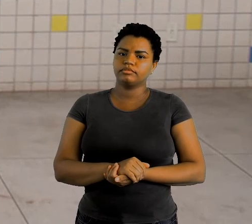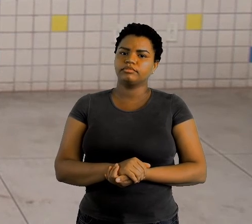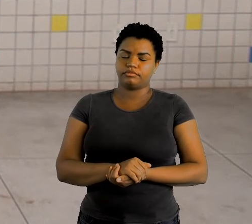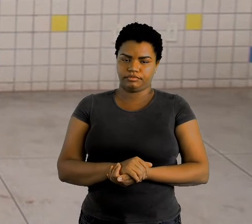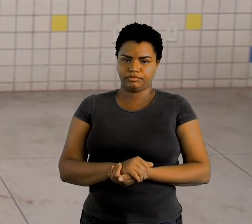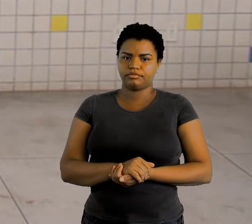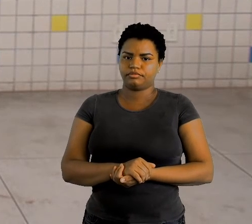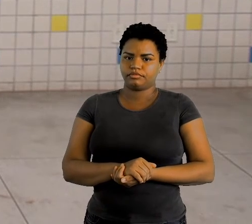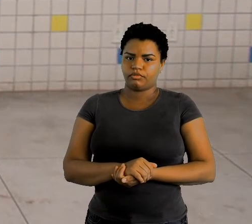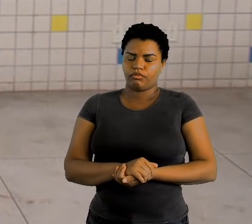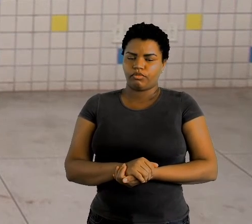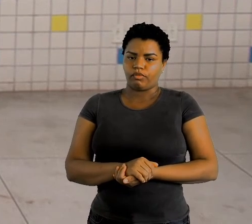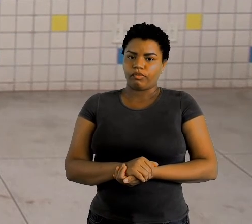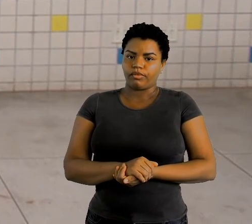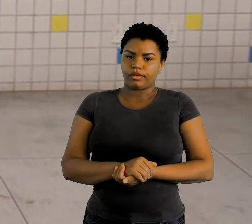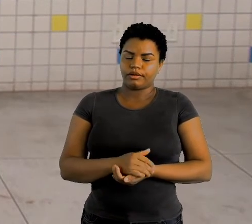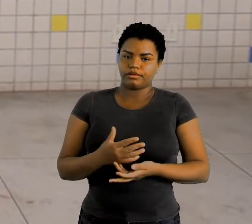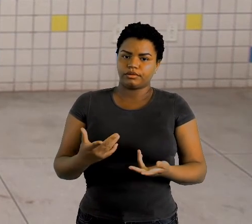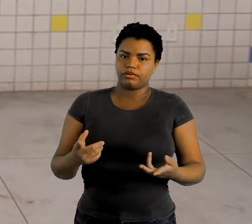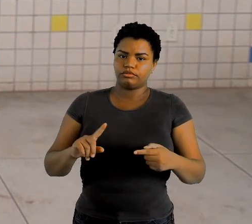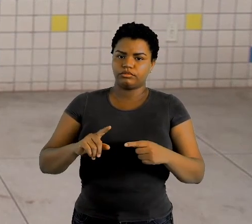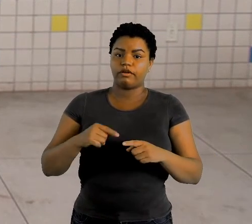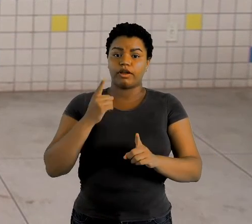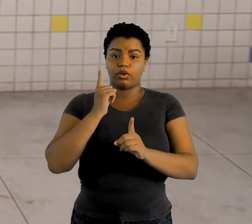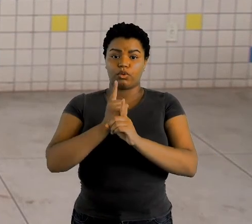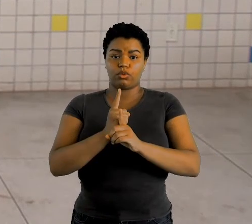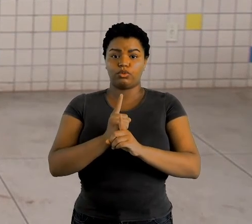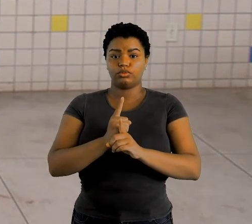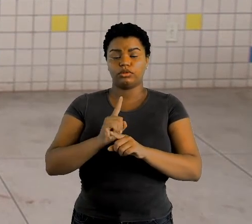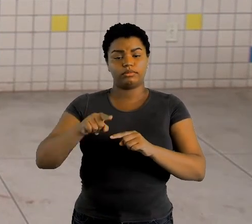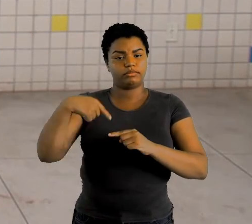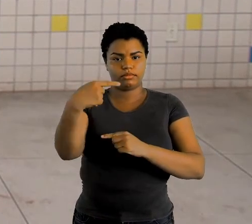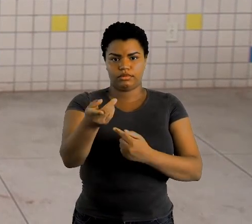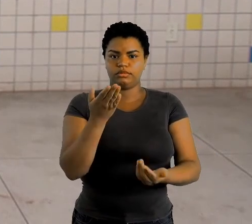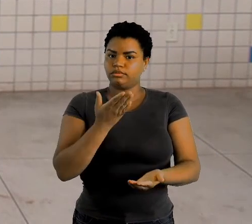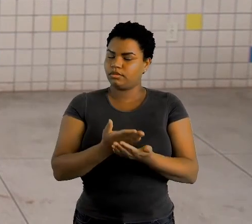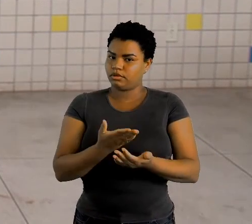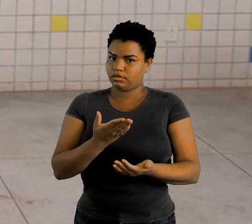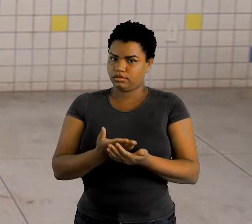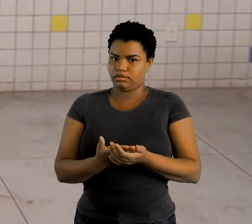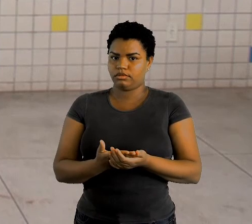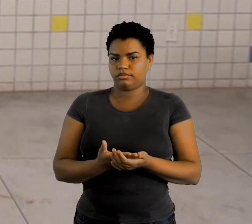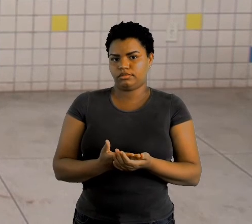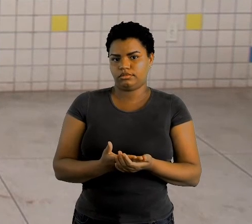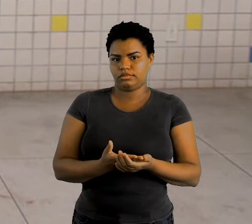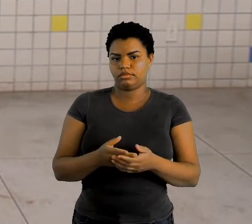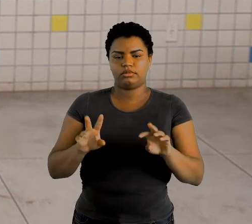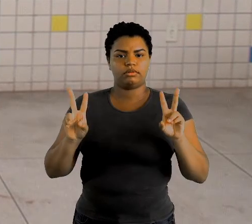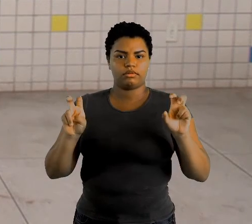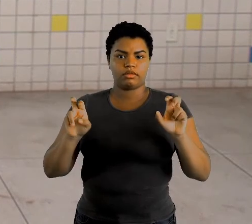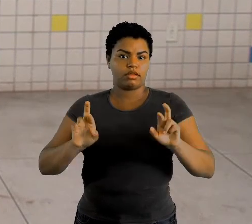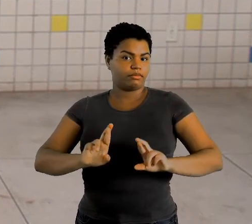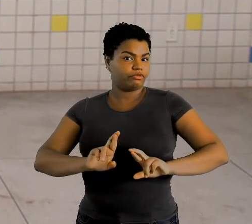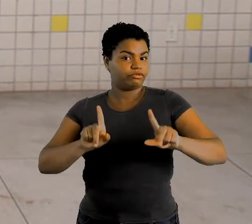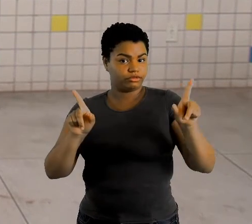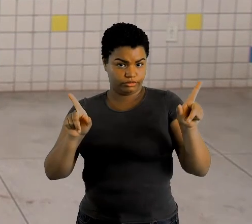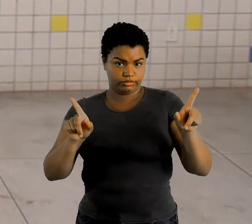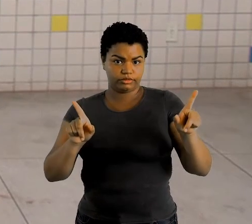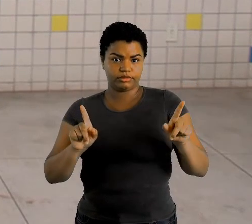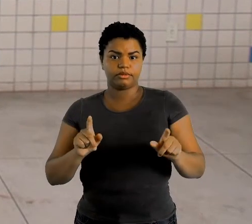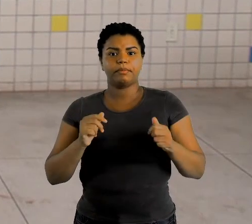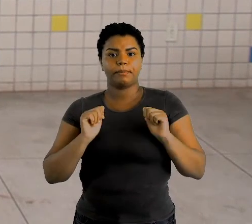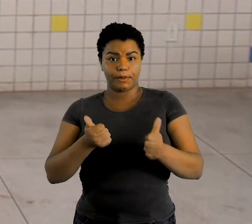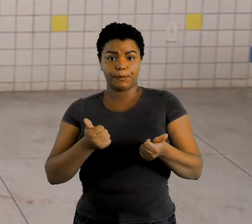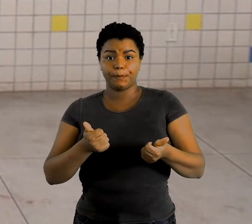e aí a gente vai se encontrar agora na nossa próxima aula com um assunto diferente tá bom?